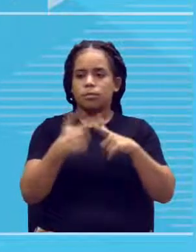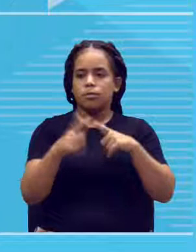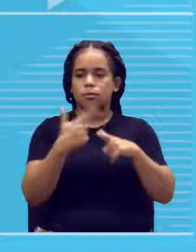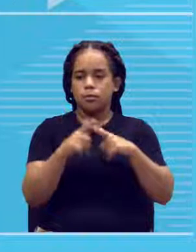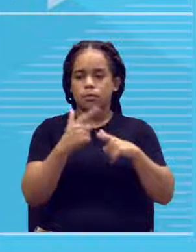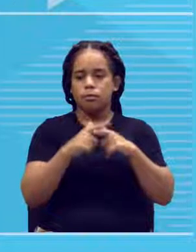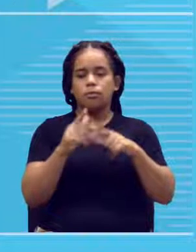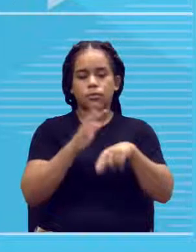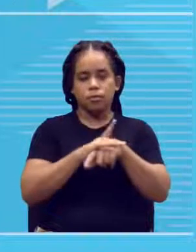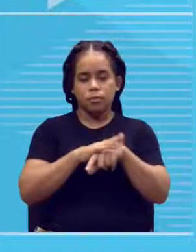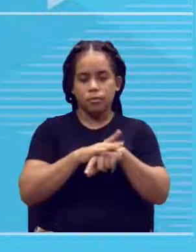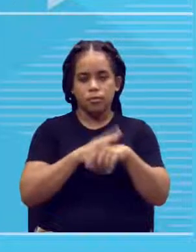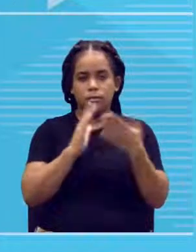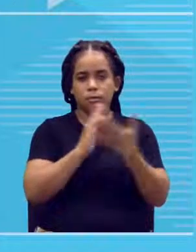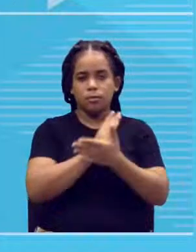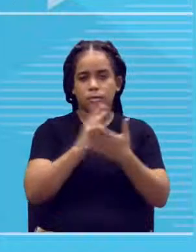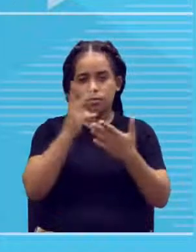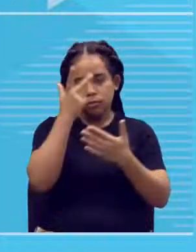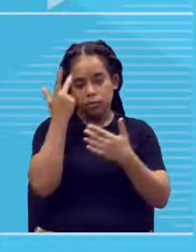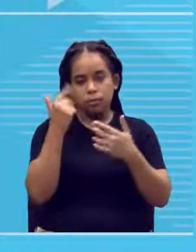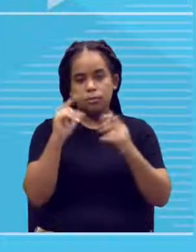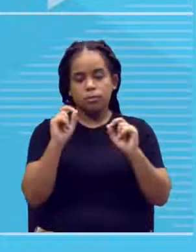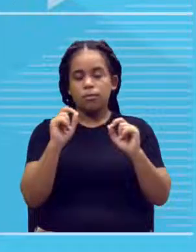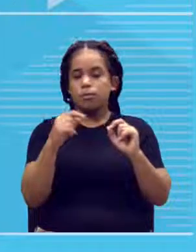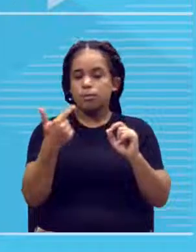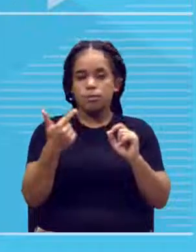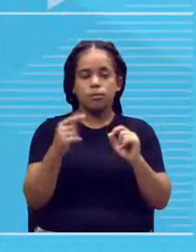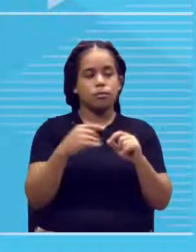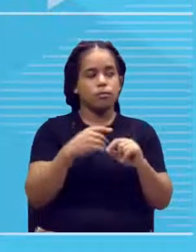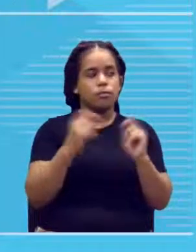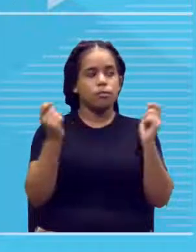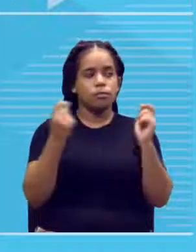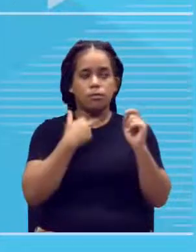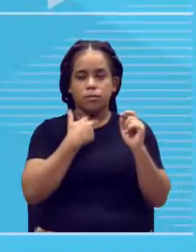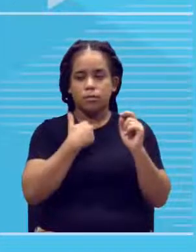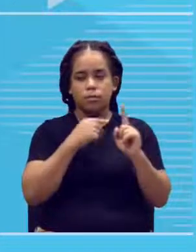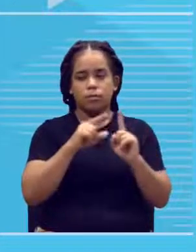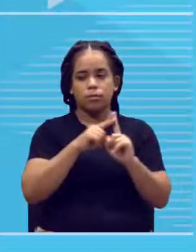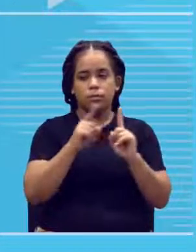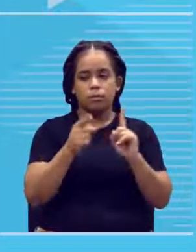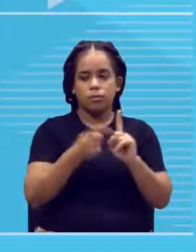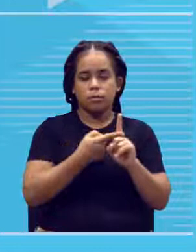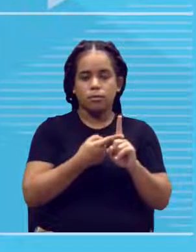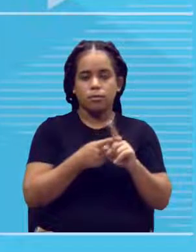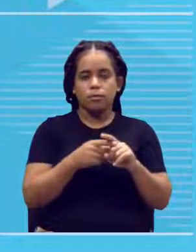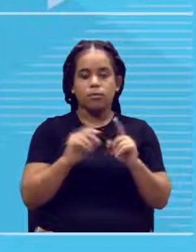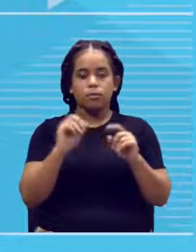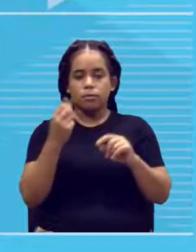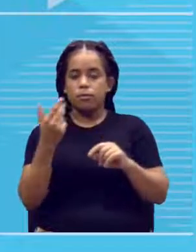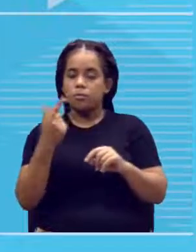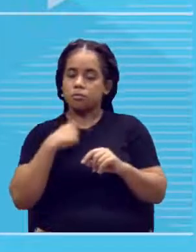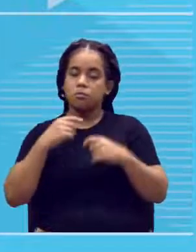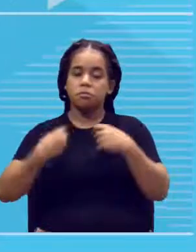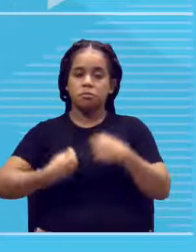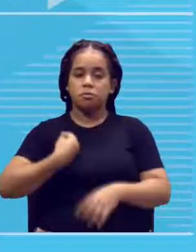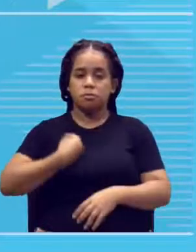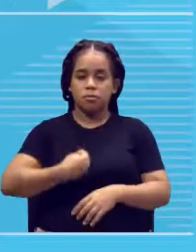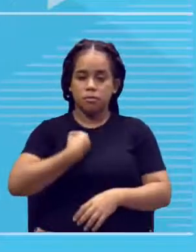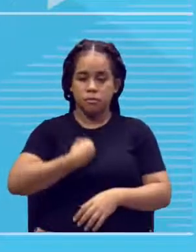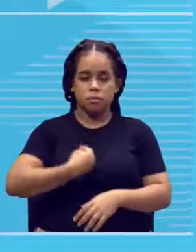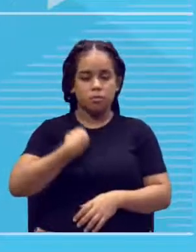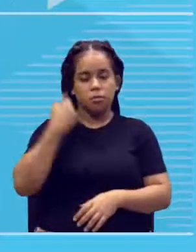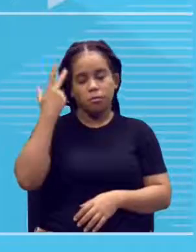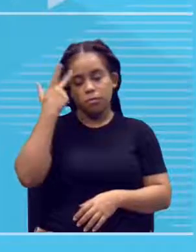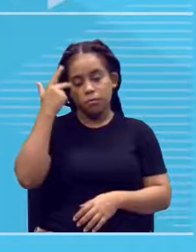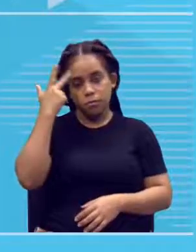algumas pessoas estéreis, outras pessoas que vão ter uma vida sexual normal, certo? E